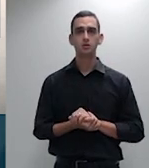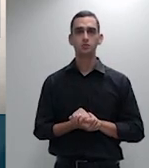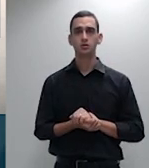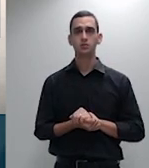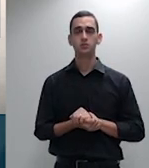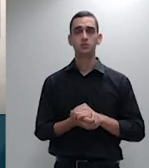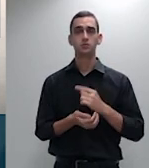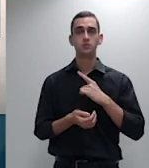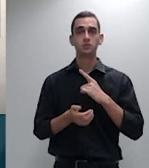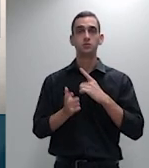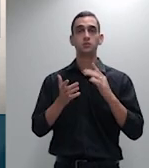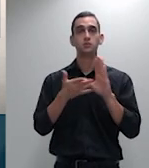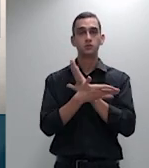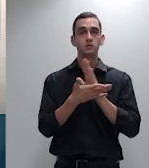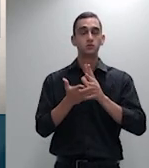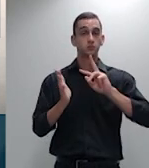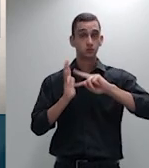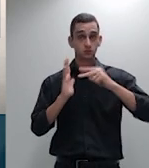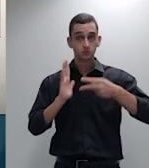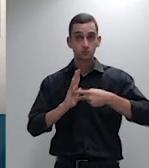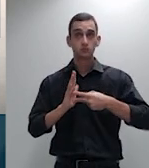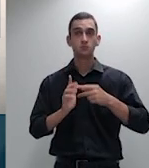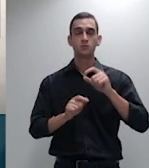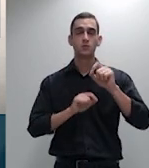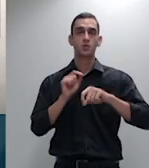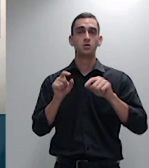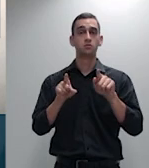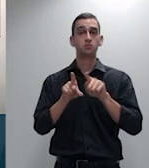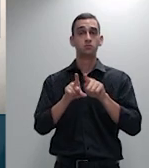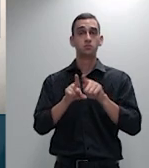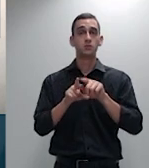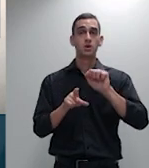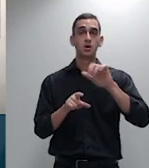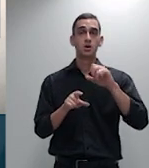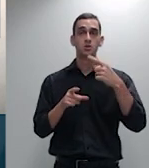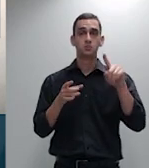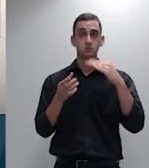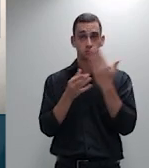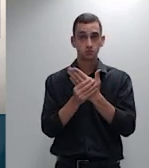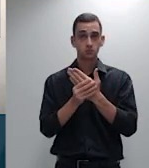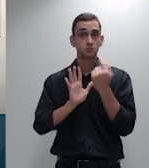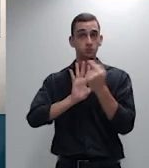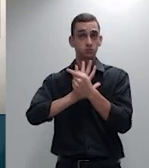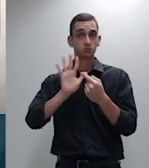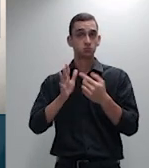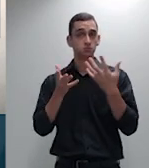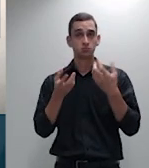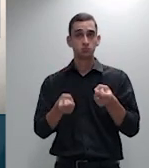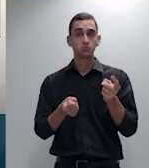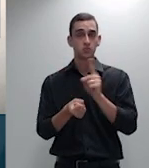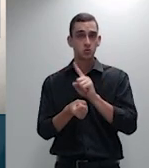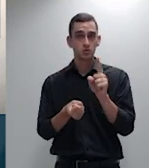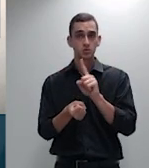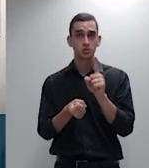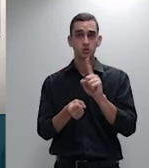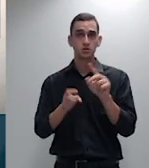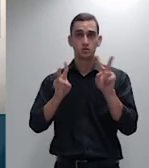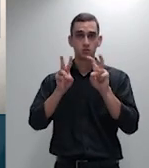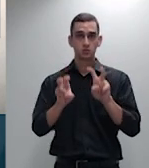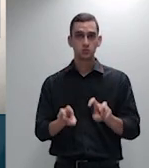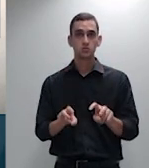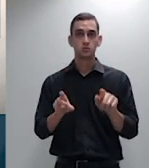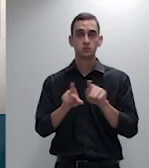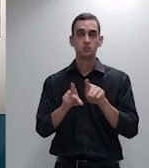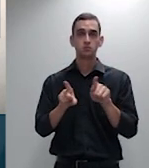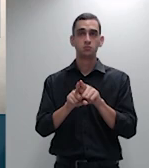ação recisória julgada improcedente condenando o autor ao pagamento de custos processuais